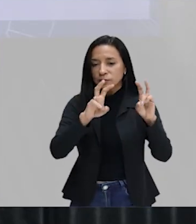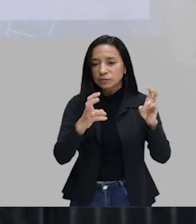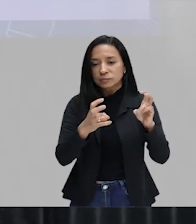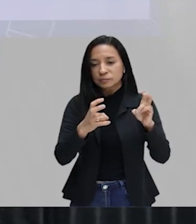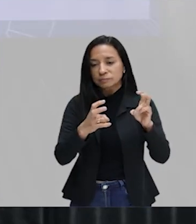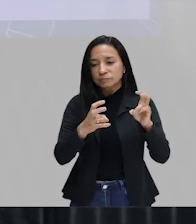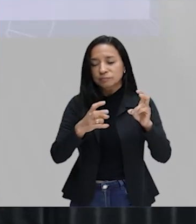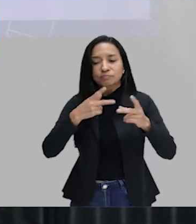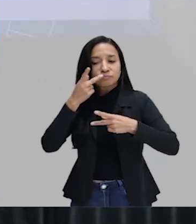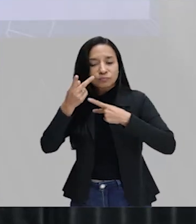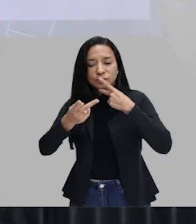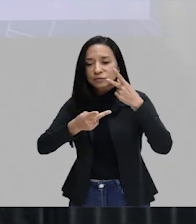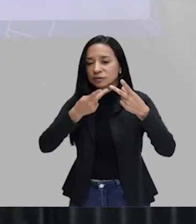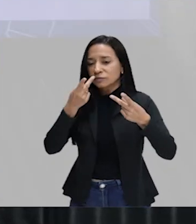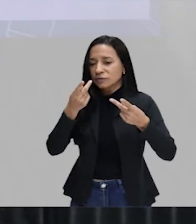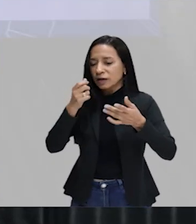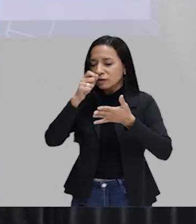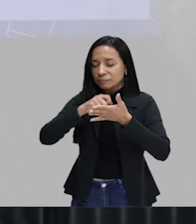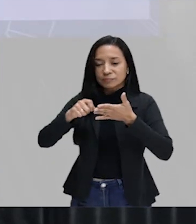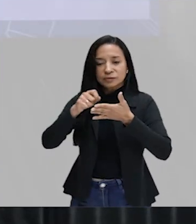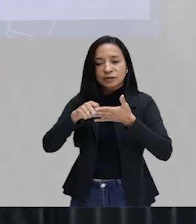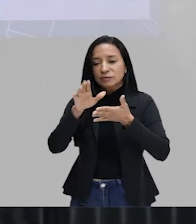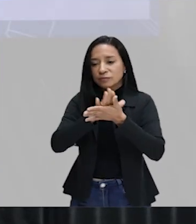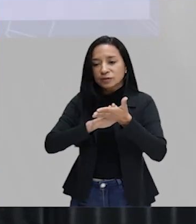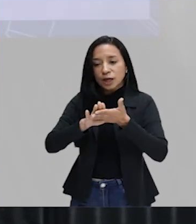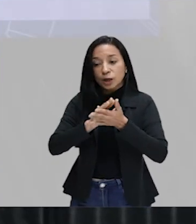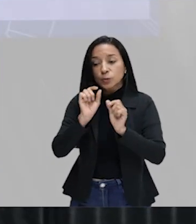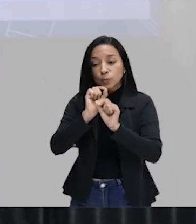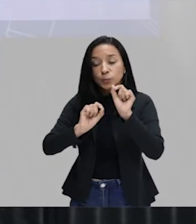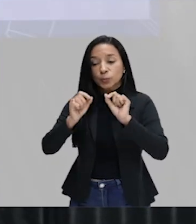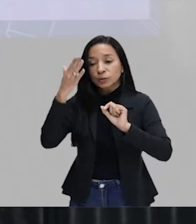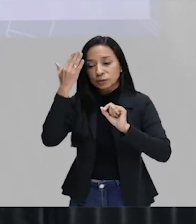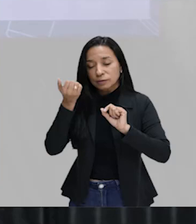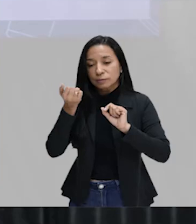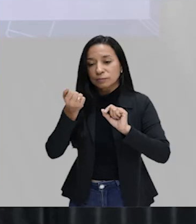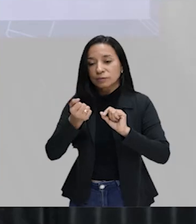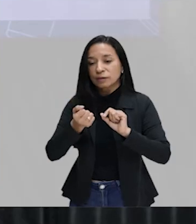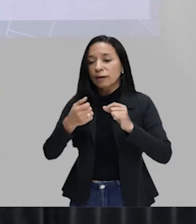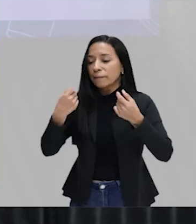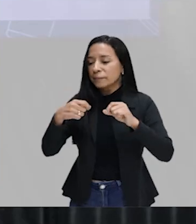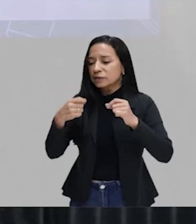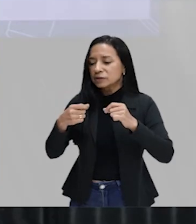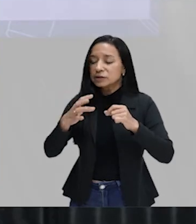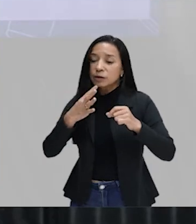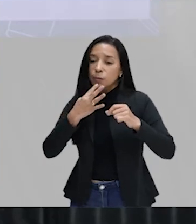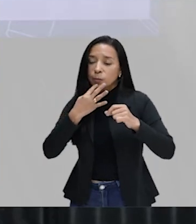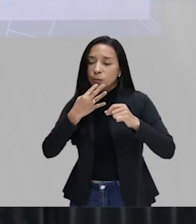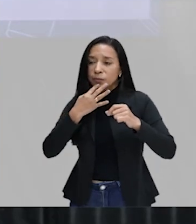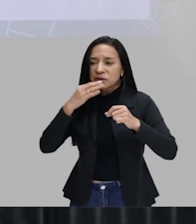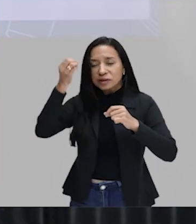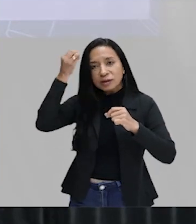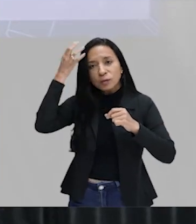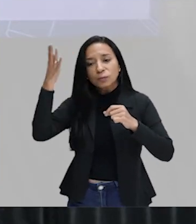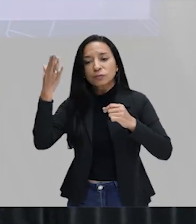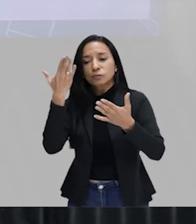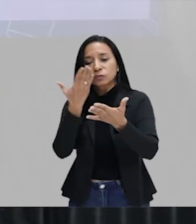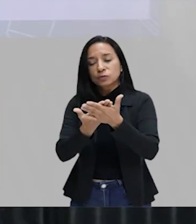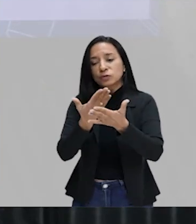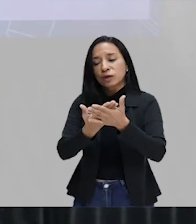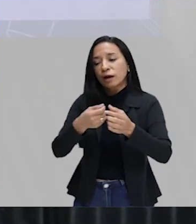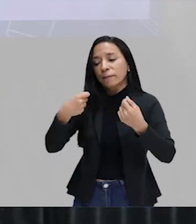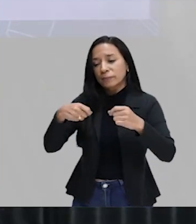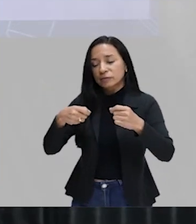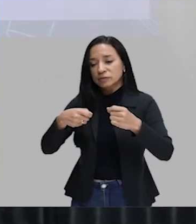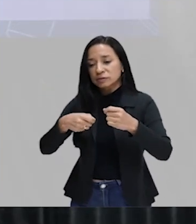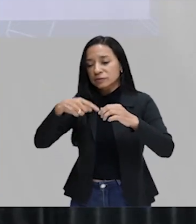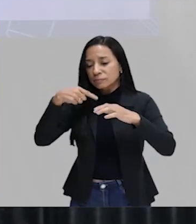a respeito daquilo que não se sabe. Antes da produção do texto, eu tenho que conhecer, eu tenho que estudar, eu tenho que ler. Para que o discurso